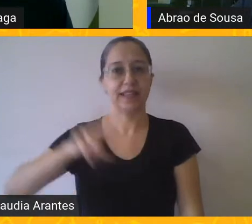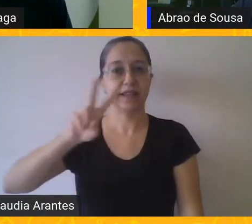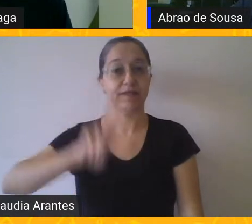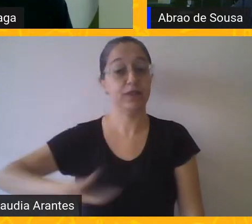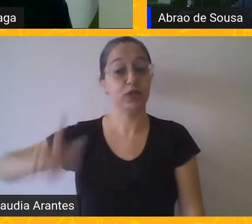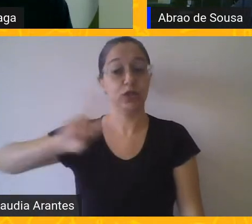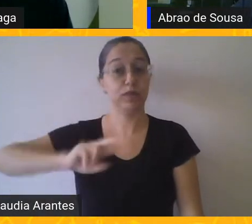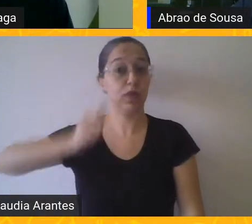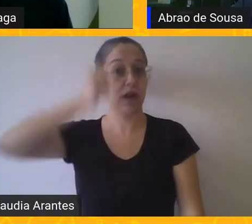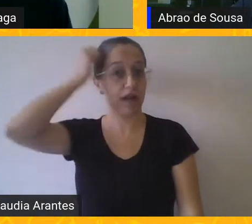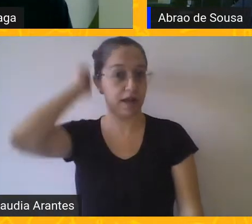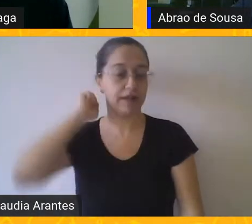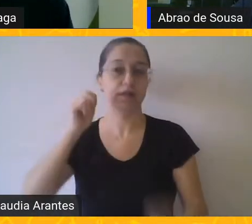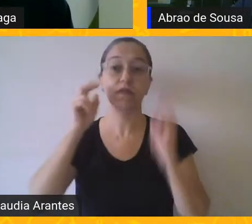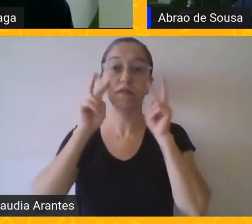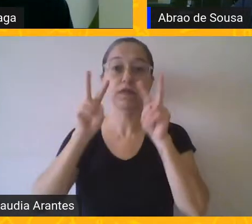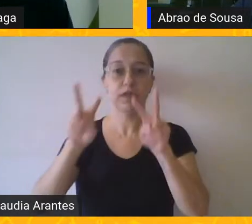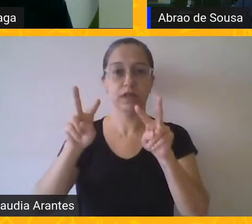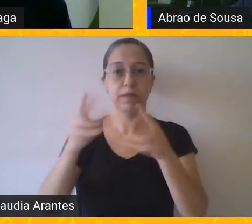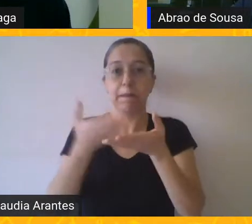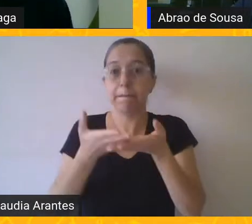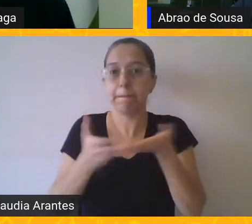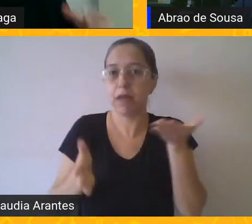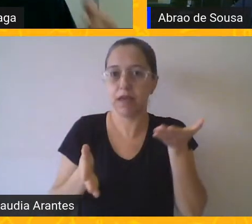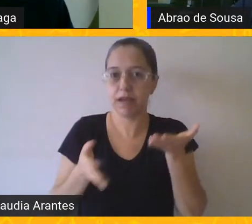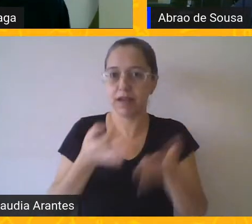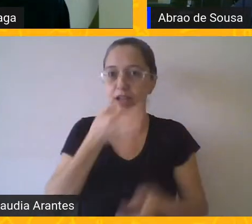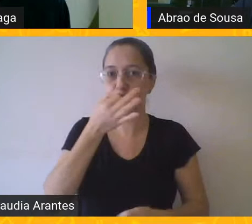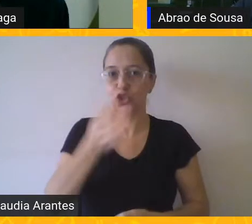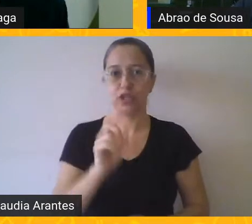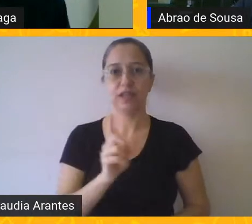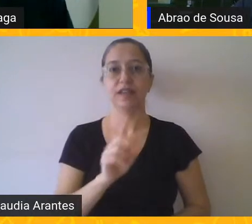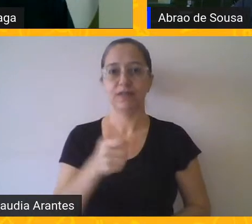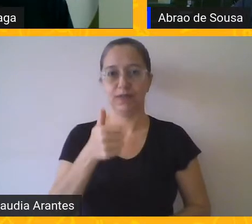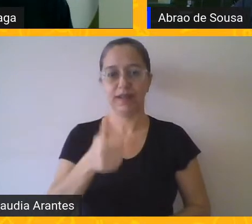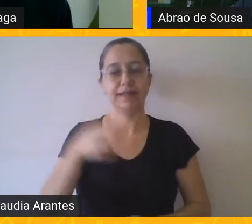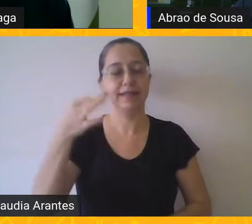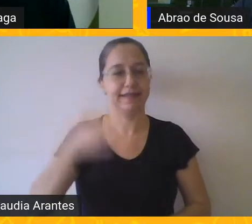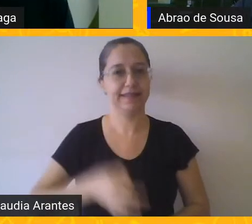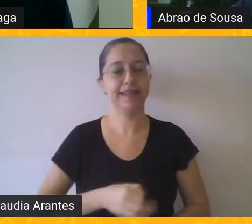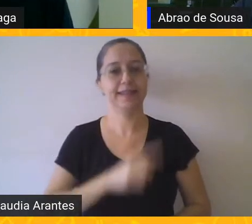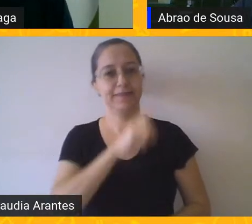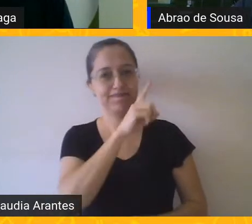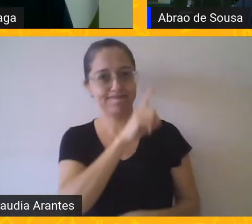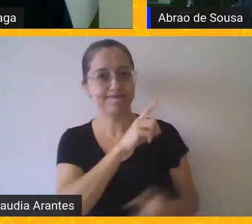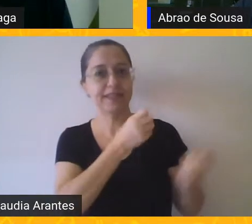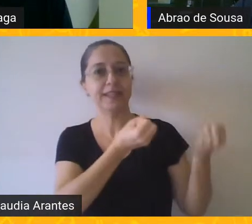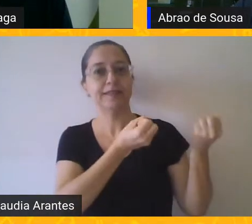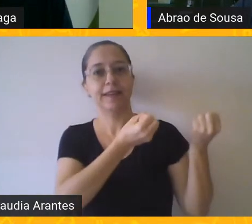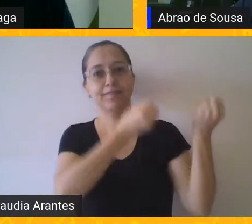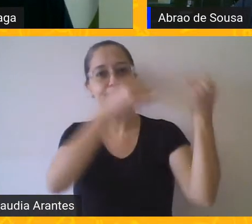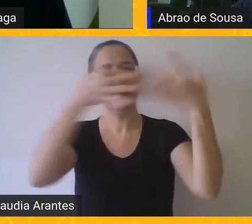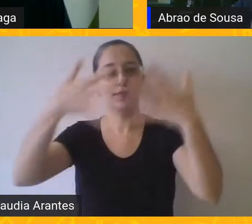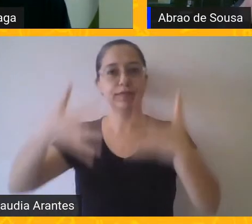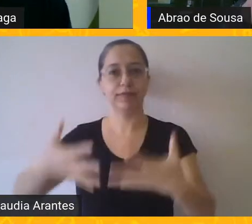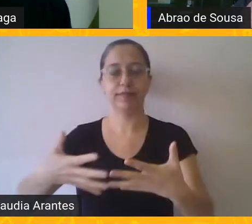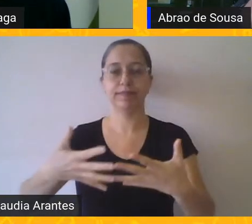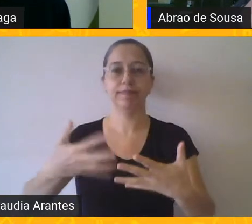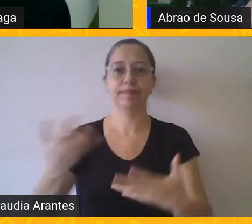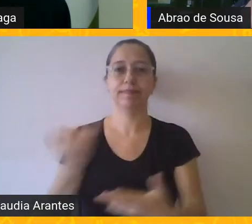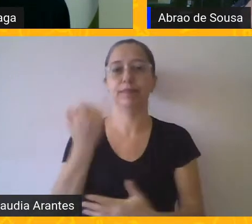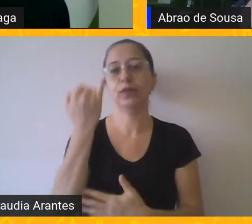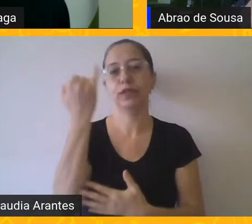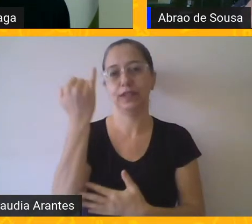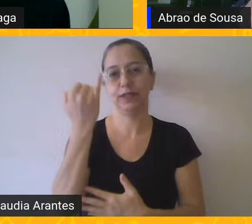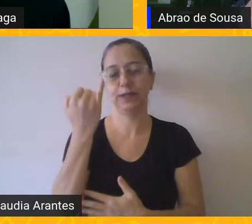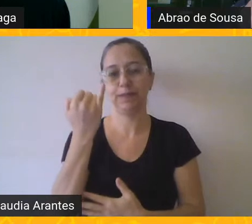fique de olho, não percam as dicas do professor Abraão, que eu tenho certeza que ele tem aí super dicas para a gente. E a gente já